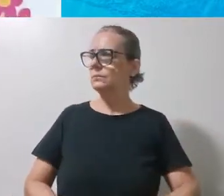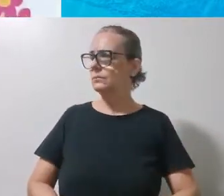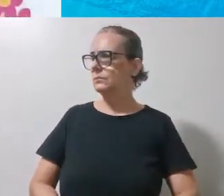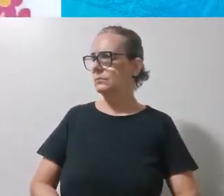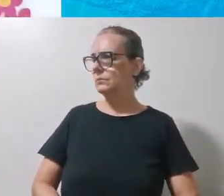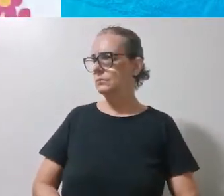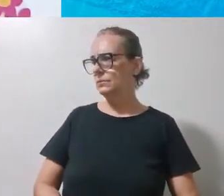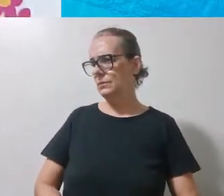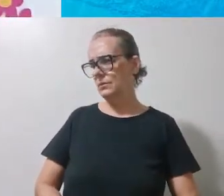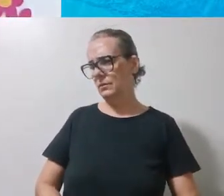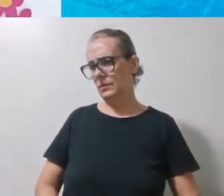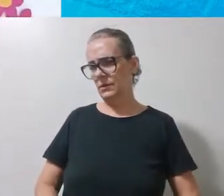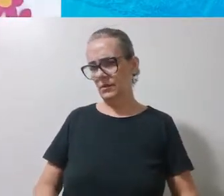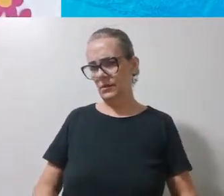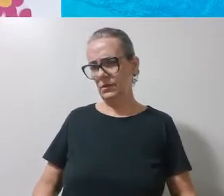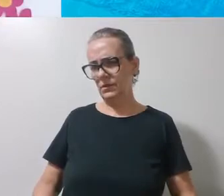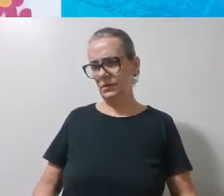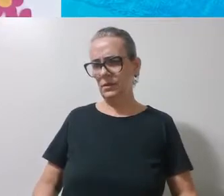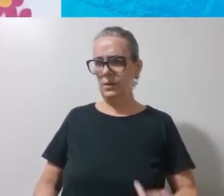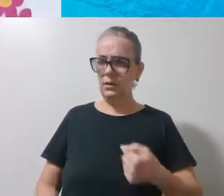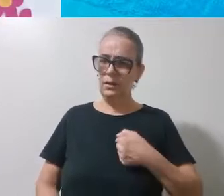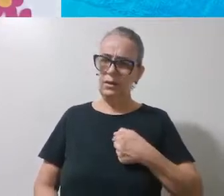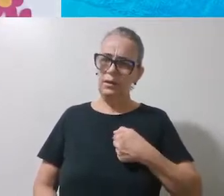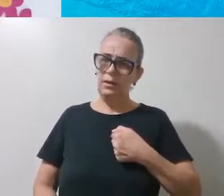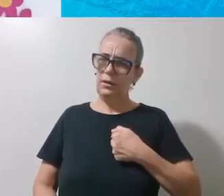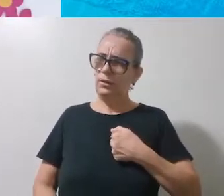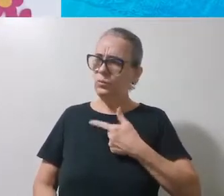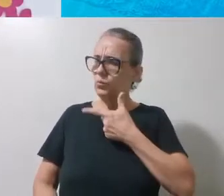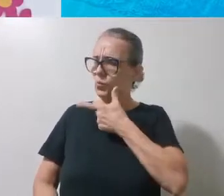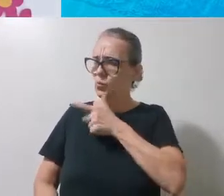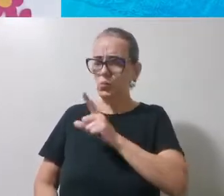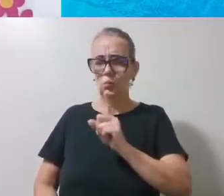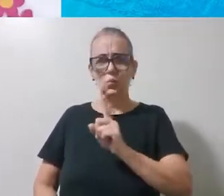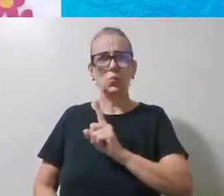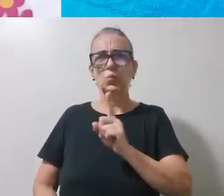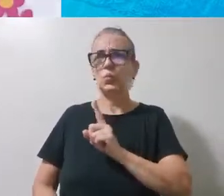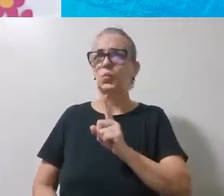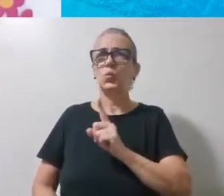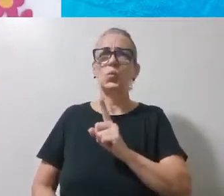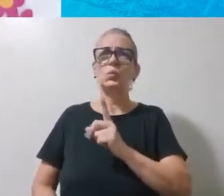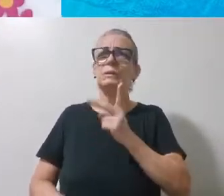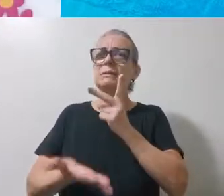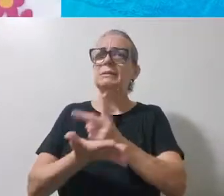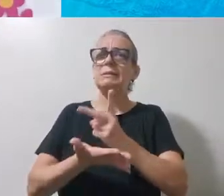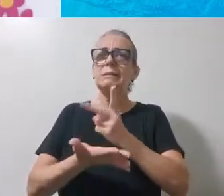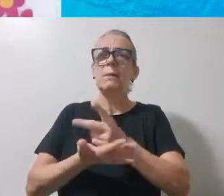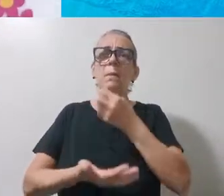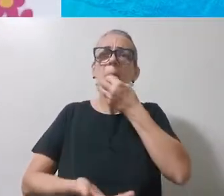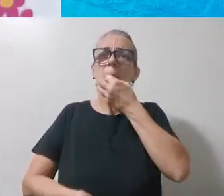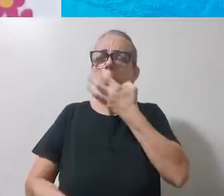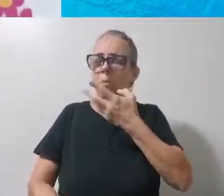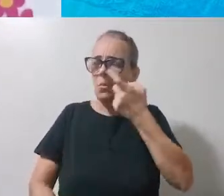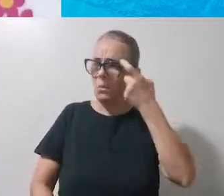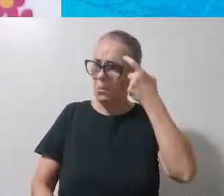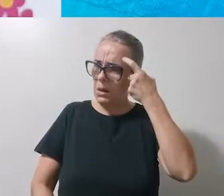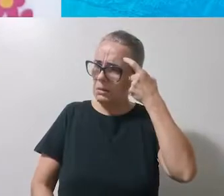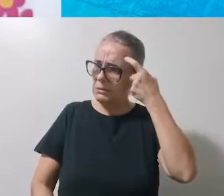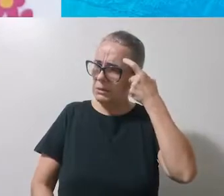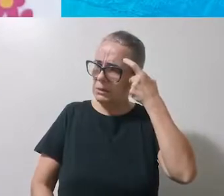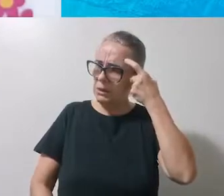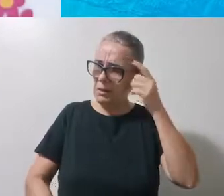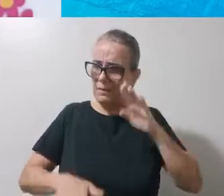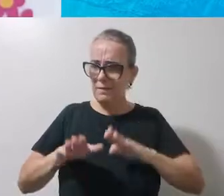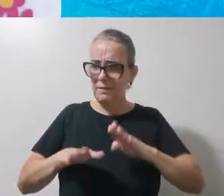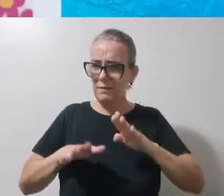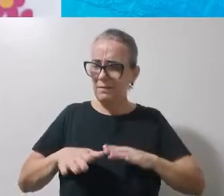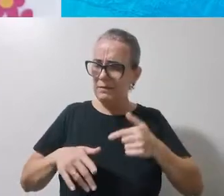Ah, é que eu não consigo ter sempre bons pensamentos. Às vezes eu